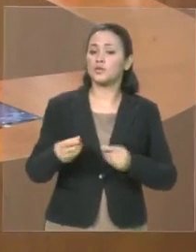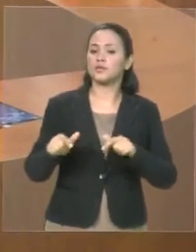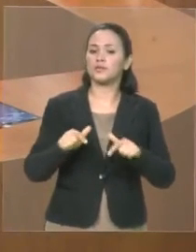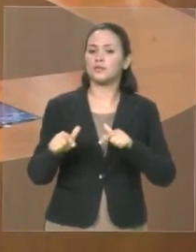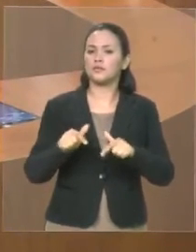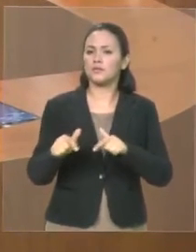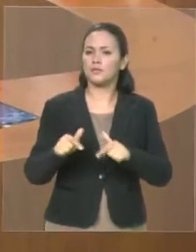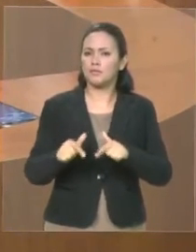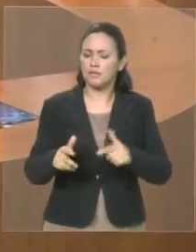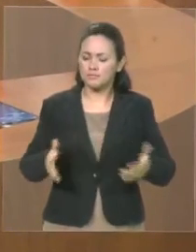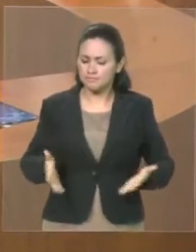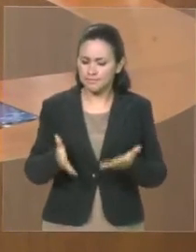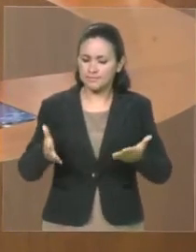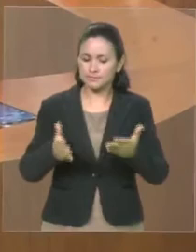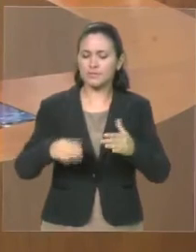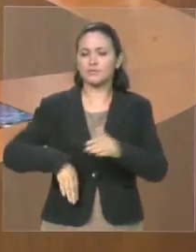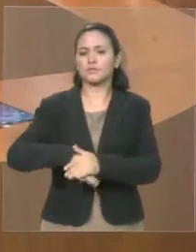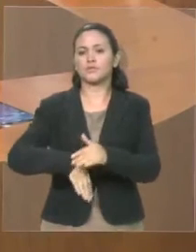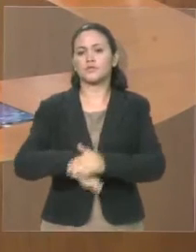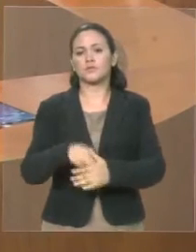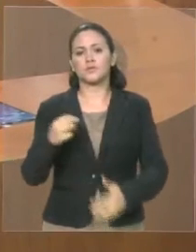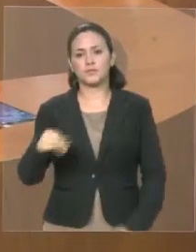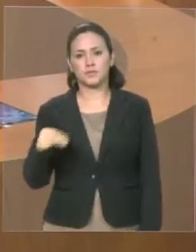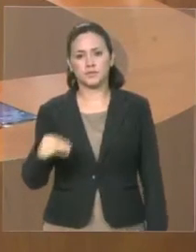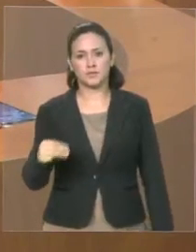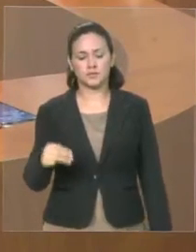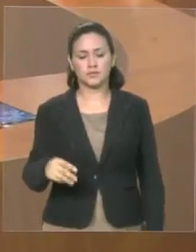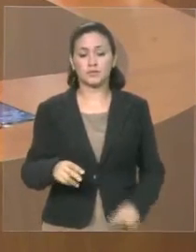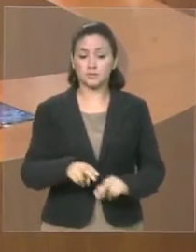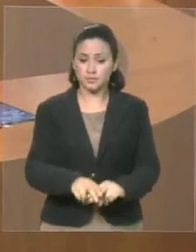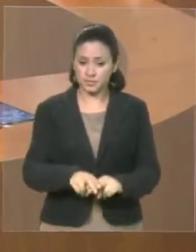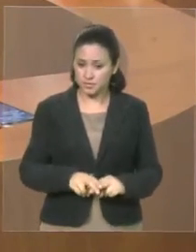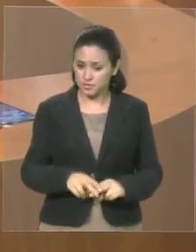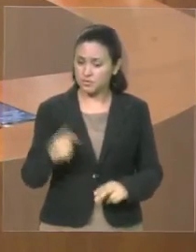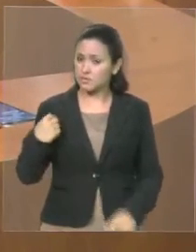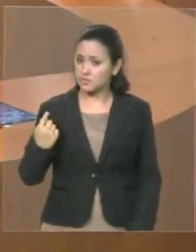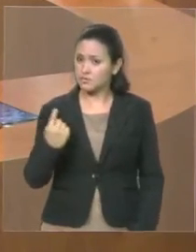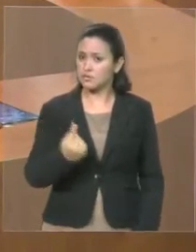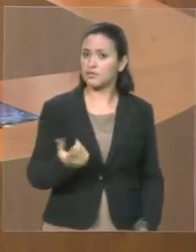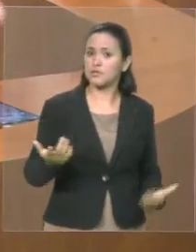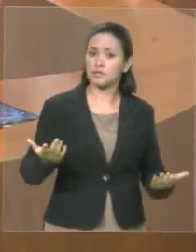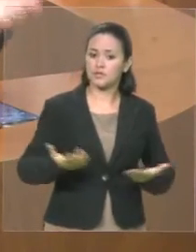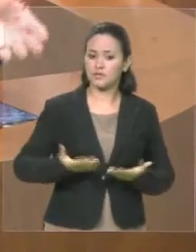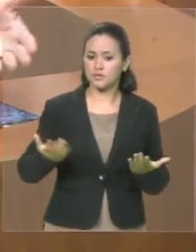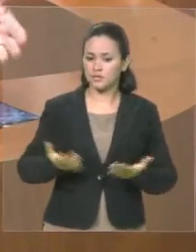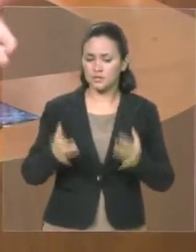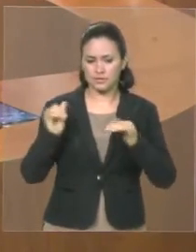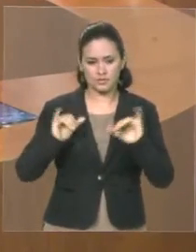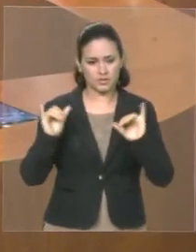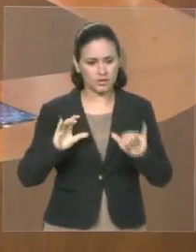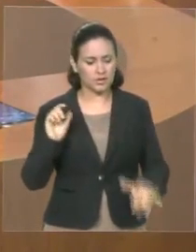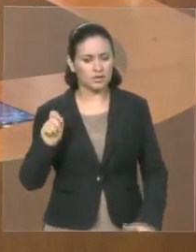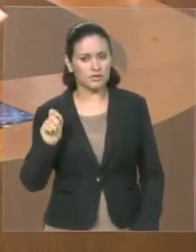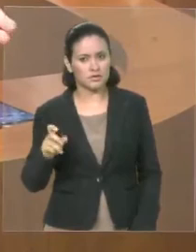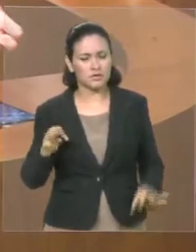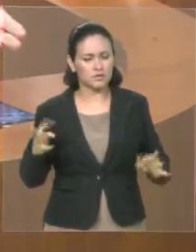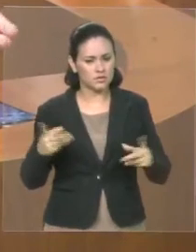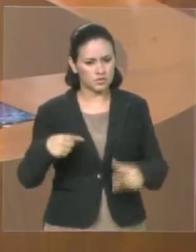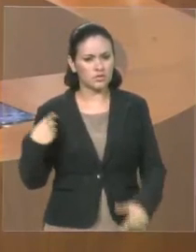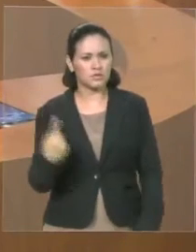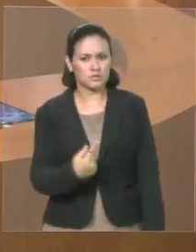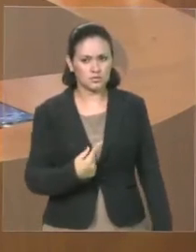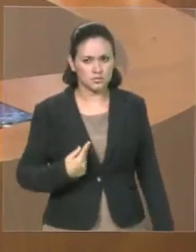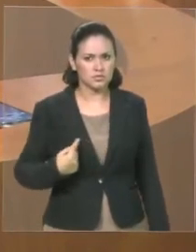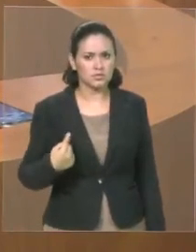Por isso, fiz questão de vir à tribuna hoje para dizer que, embora todos nós estejamos, não só os